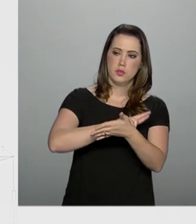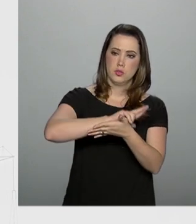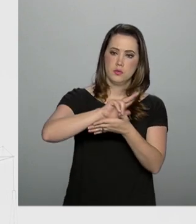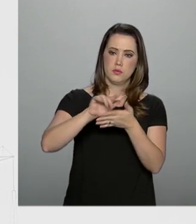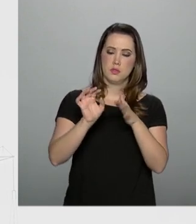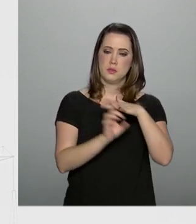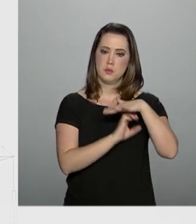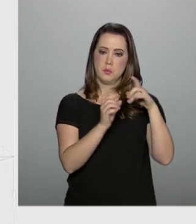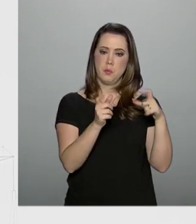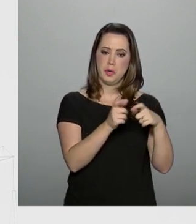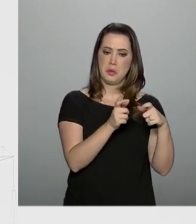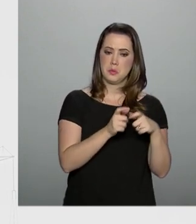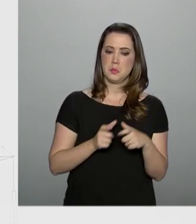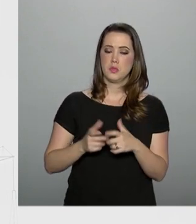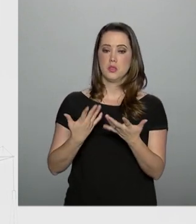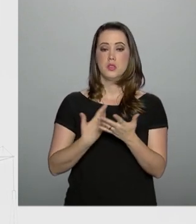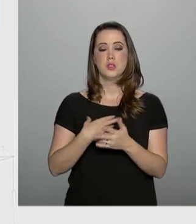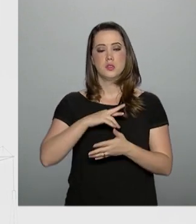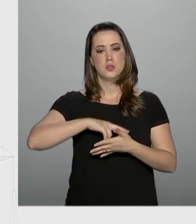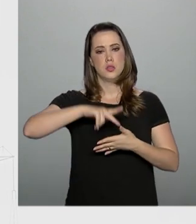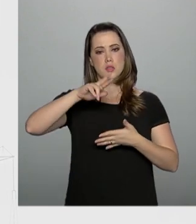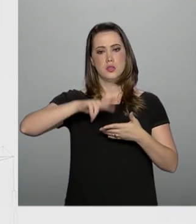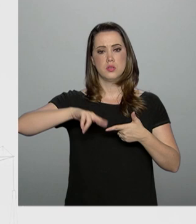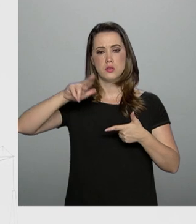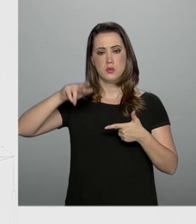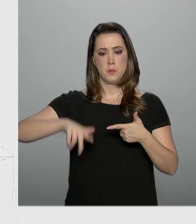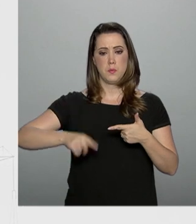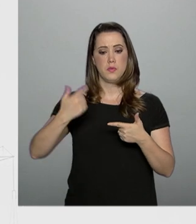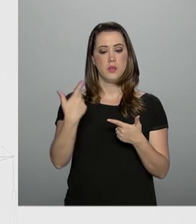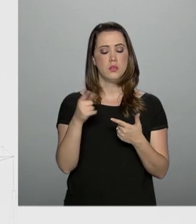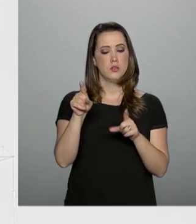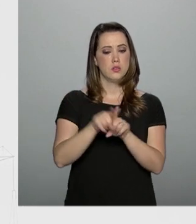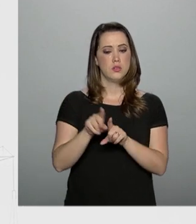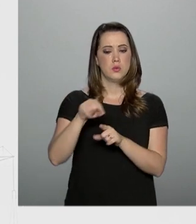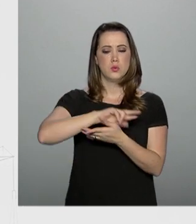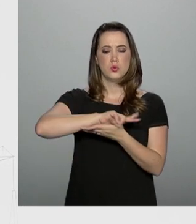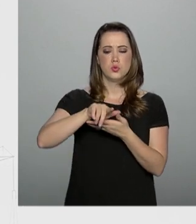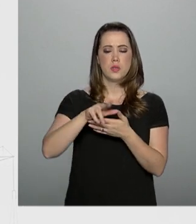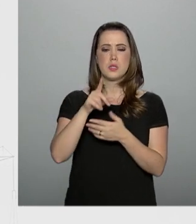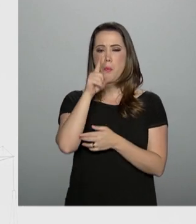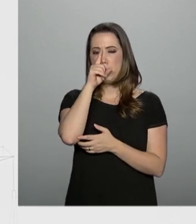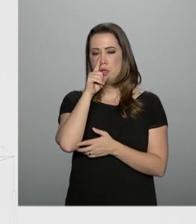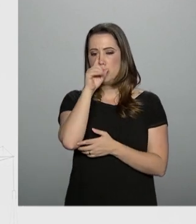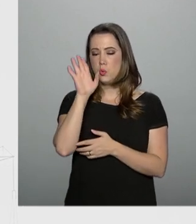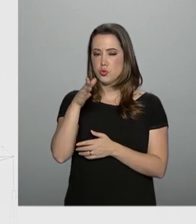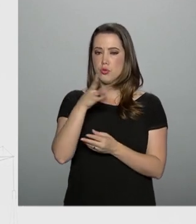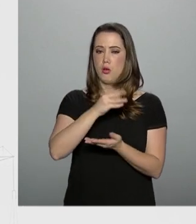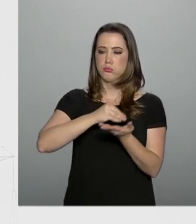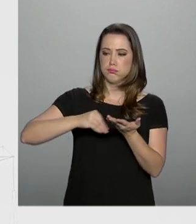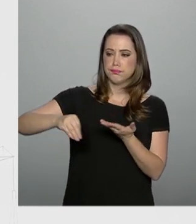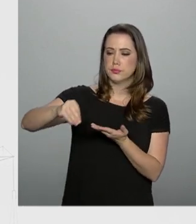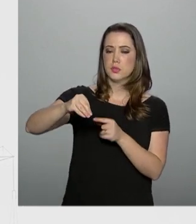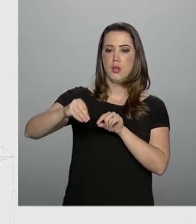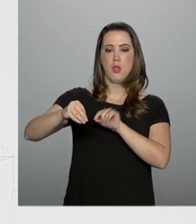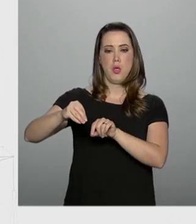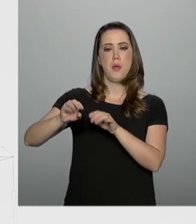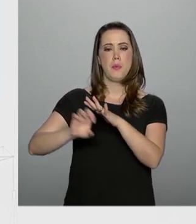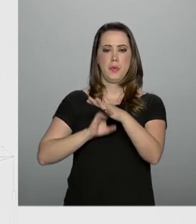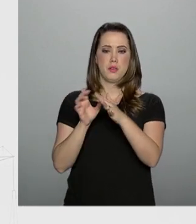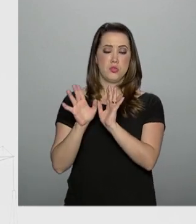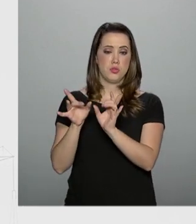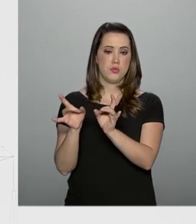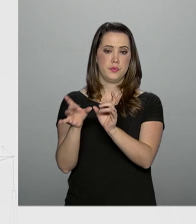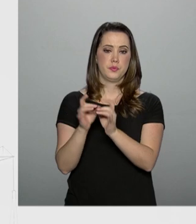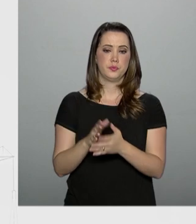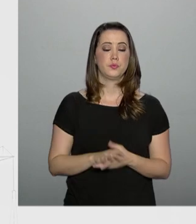distribuidoras e a reclassificação de risco de contingências das distribuidoras já transferidas. Os programas de